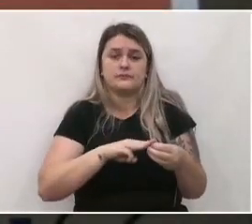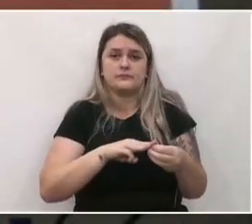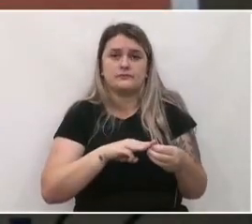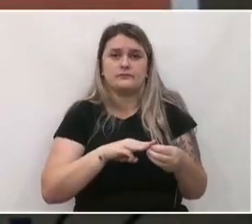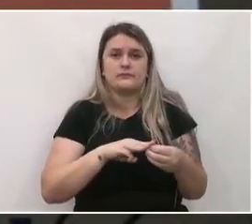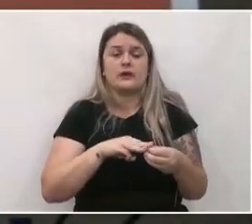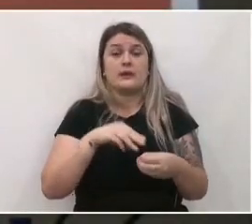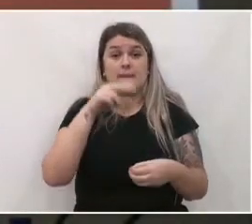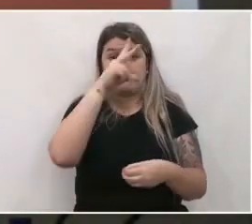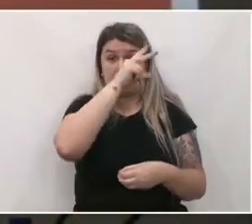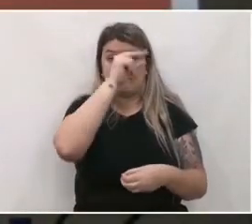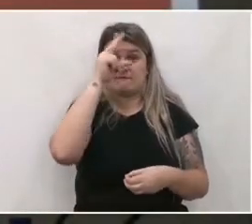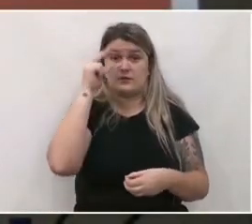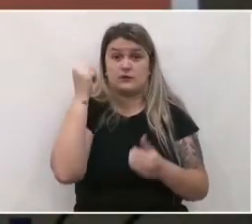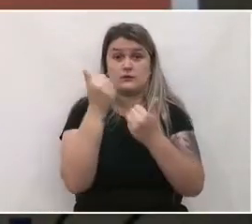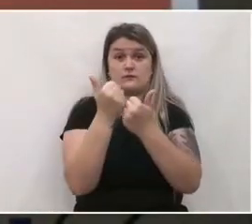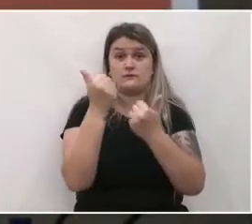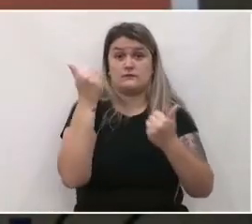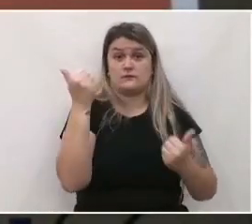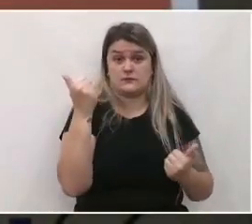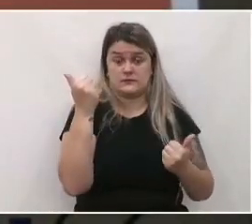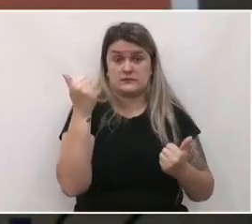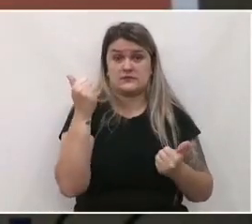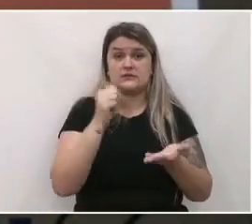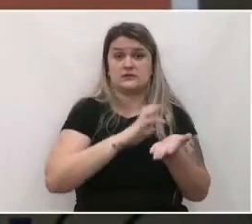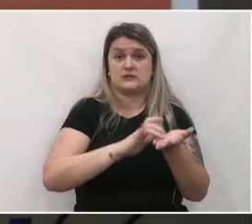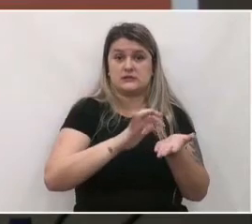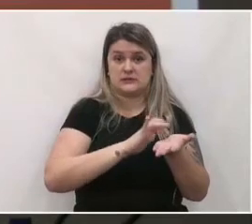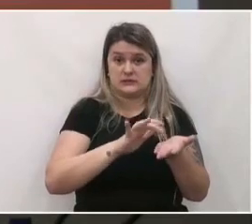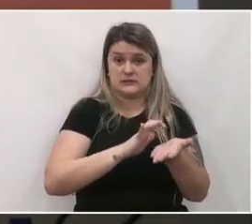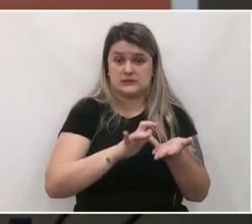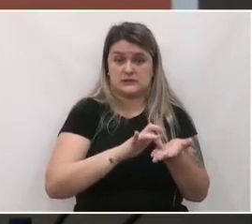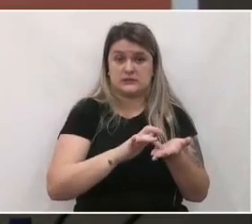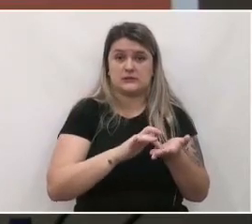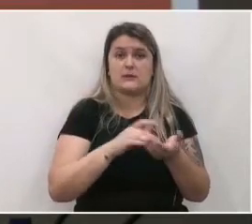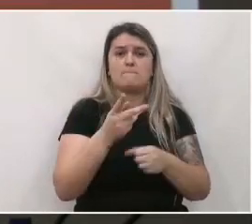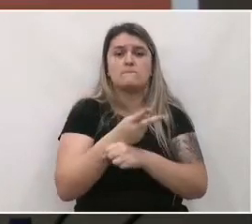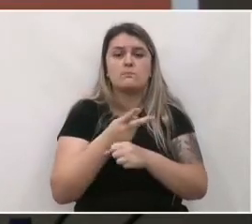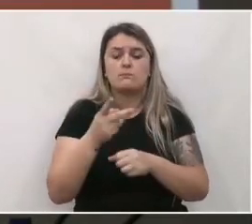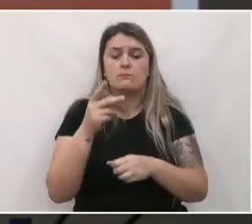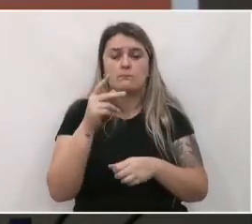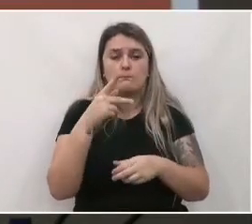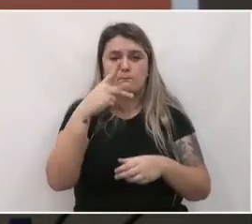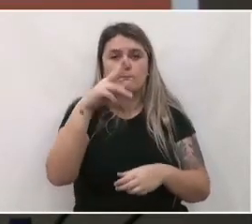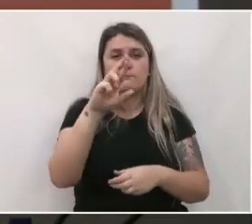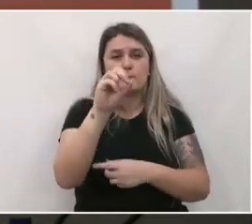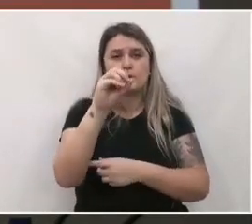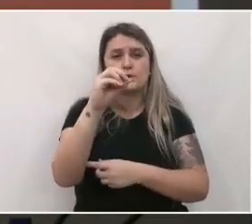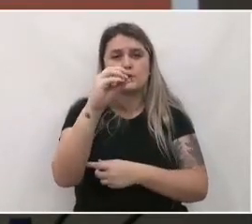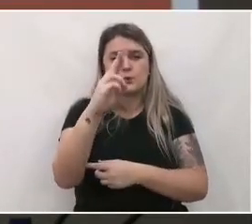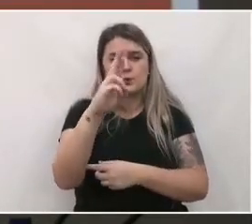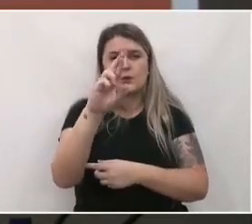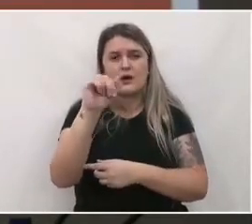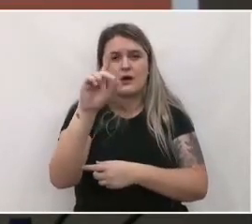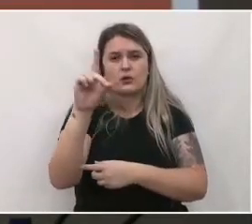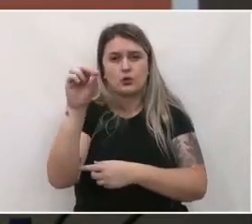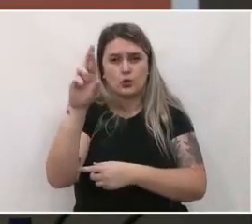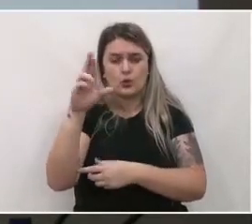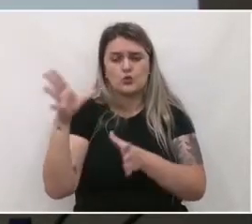composto pelo prefeito, vice-prefeito, as secretarias, a procuradoria, toda a equipe da prefeitura.